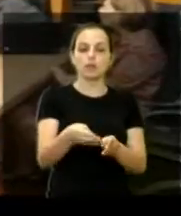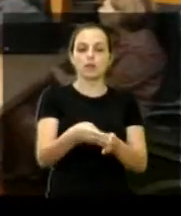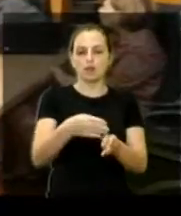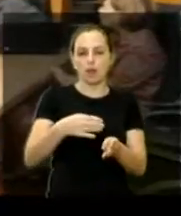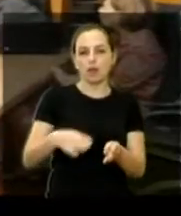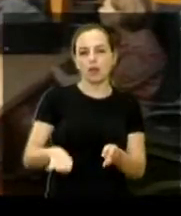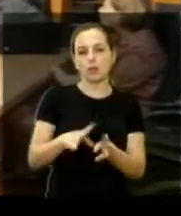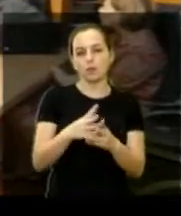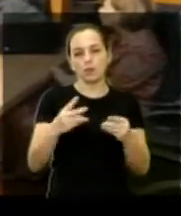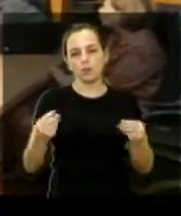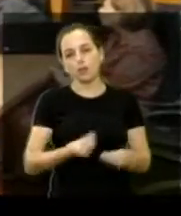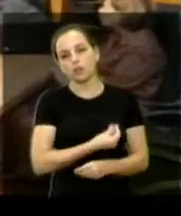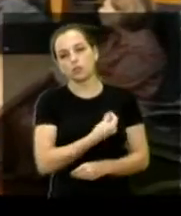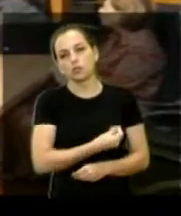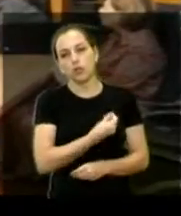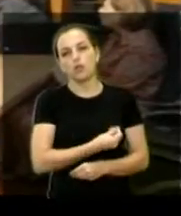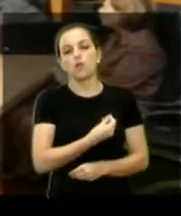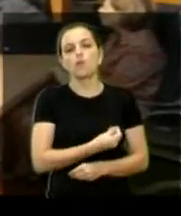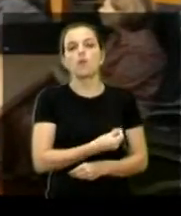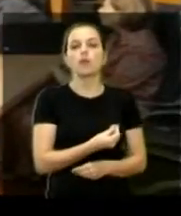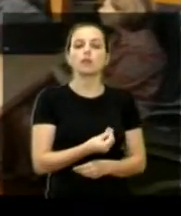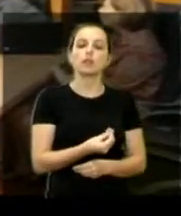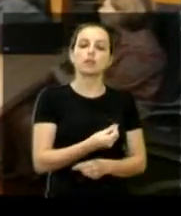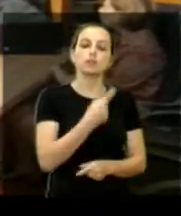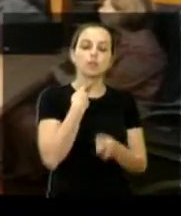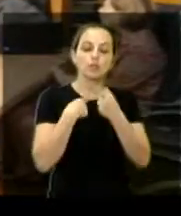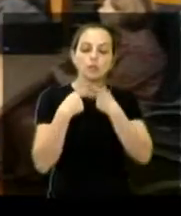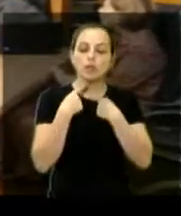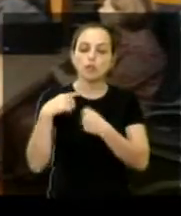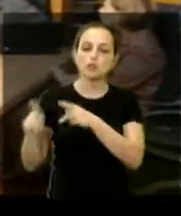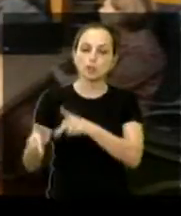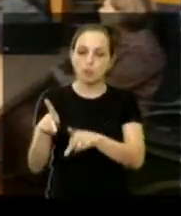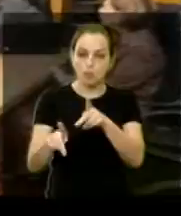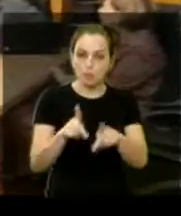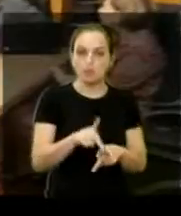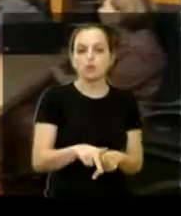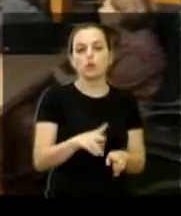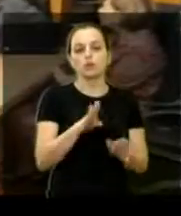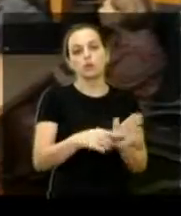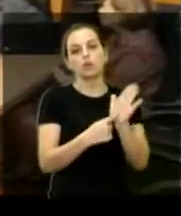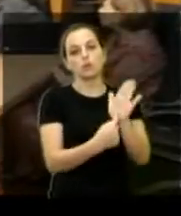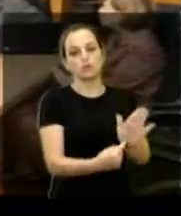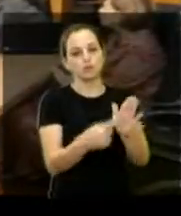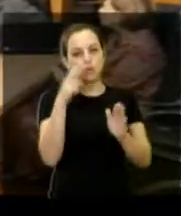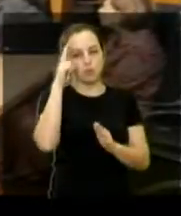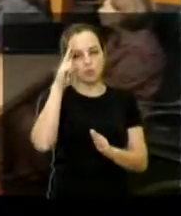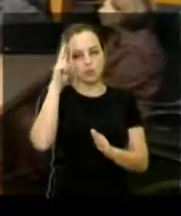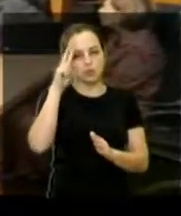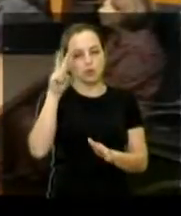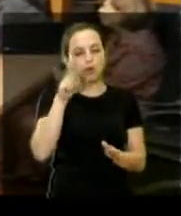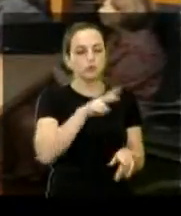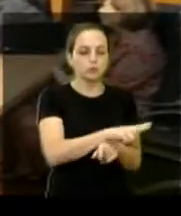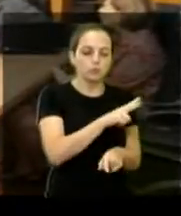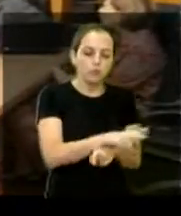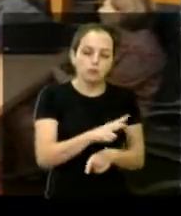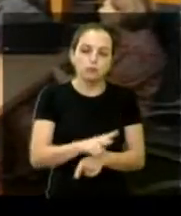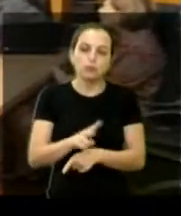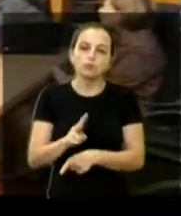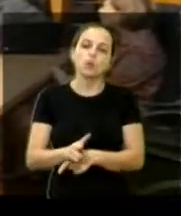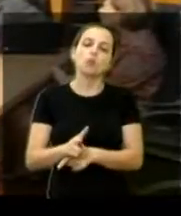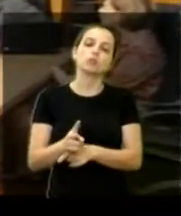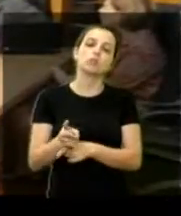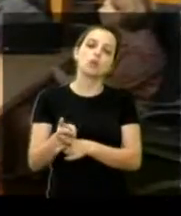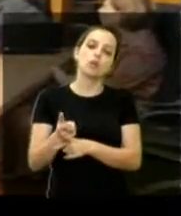Perspectiva das Demandas da População. Então, ele fez um histórico de vários anos de pesquisa sobre os reclamos da